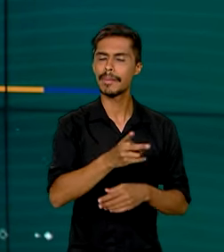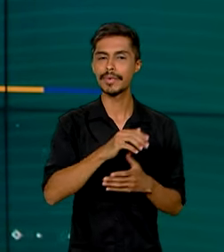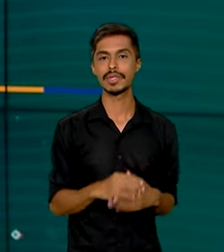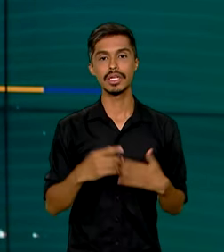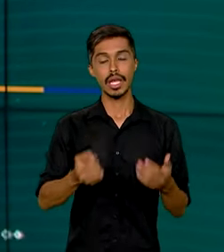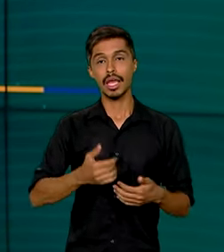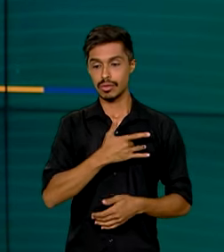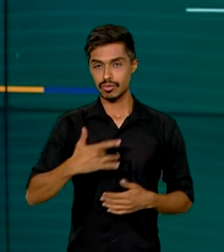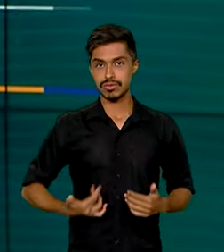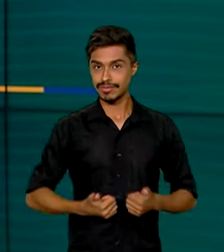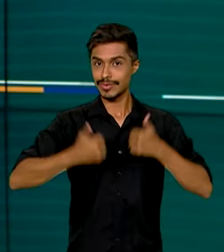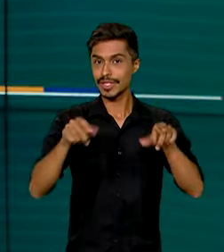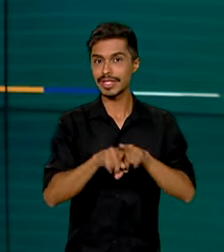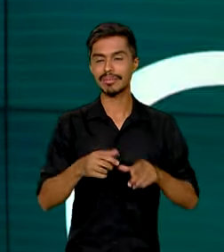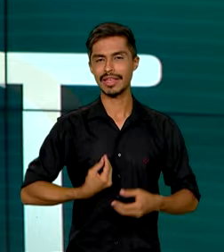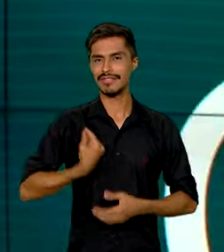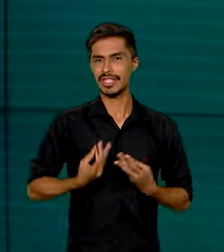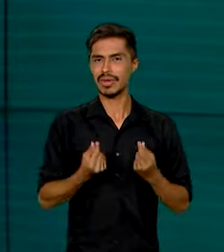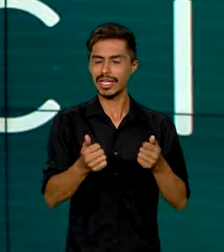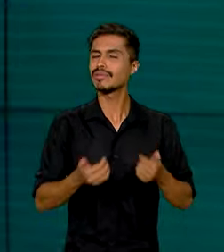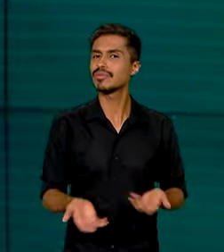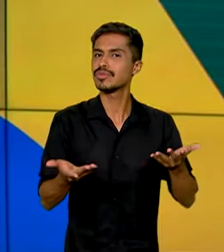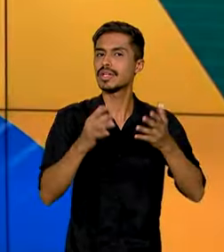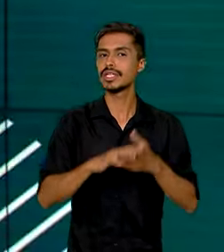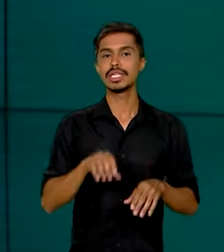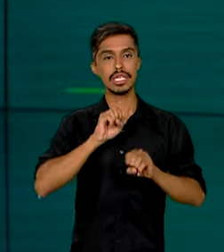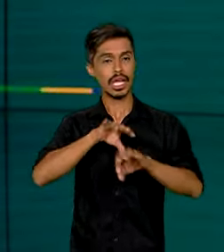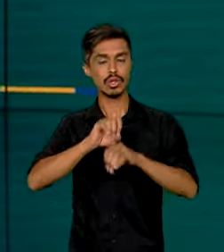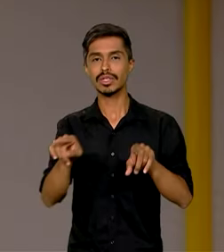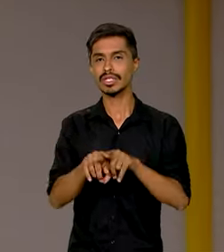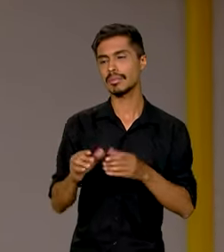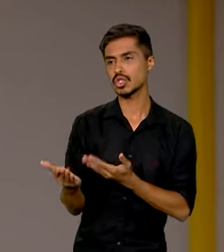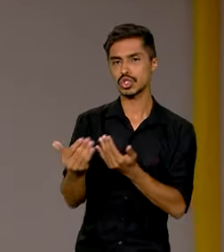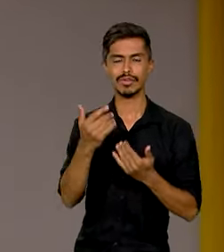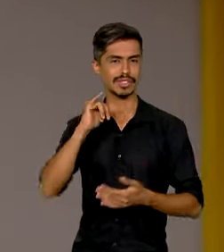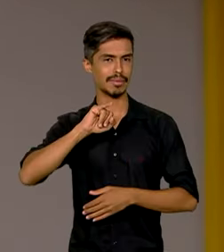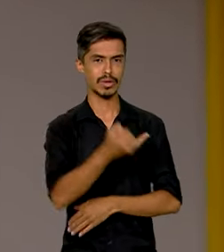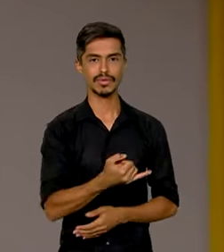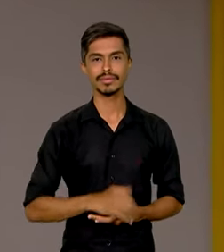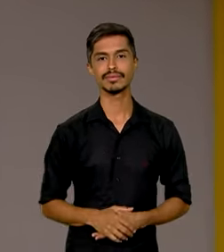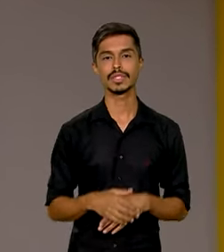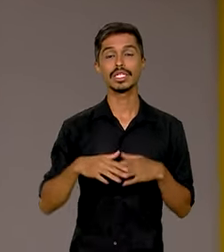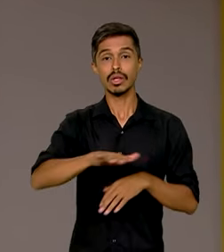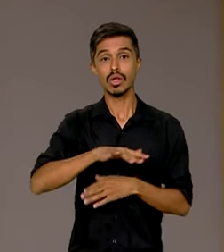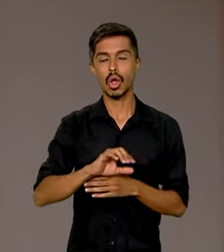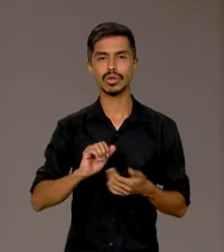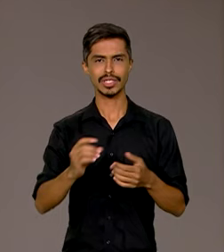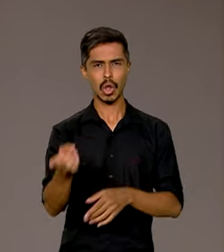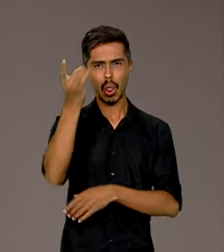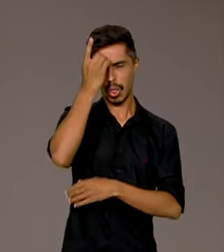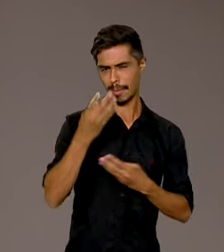para a saúde e o bem-estar, a prática esportiva educa e disciplina os jovens. E nos casos em que o talento se